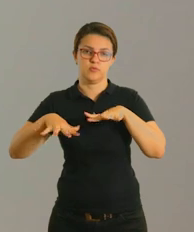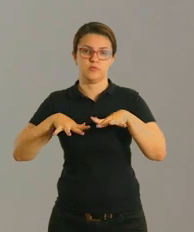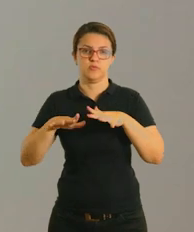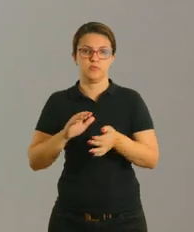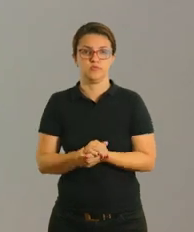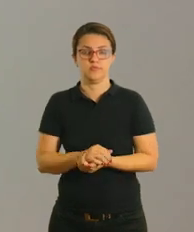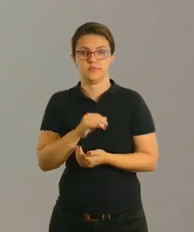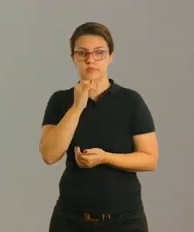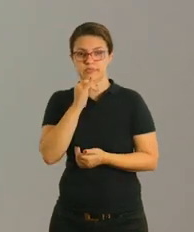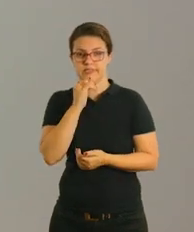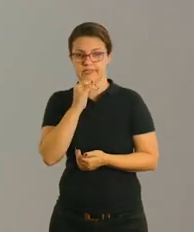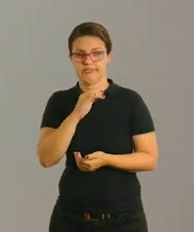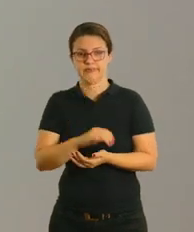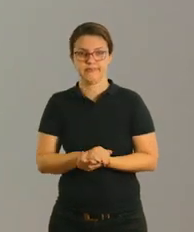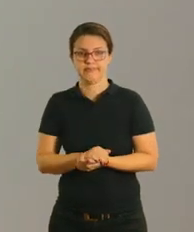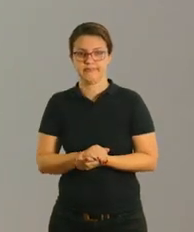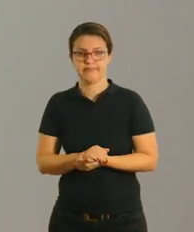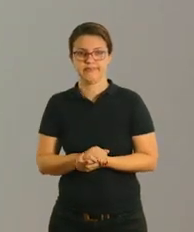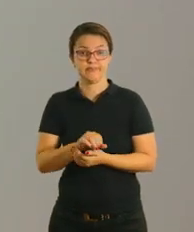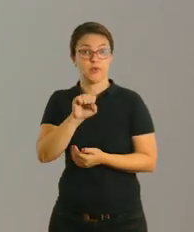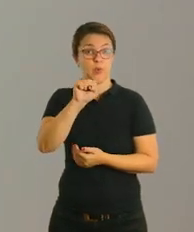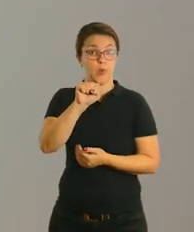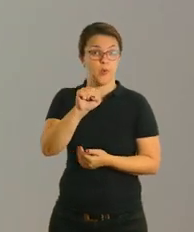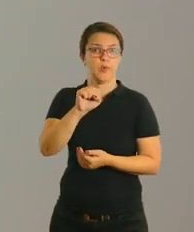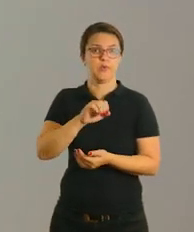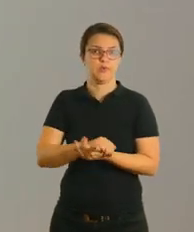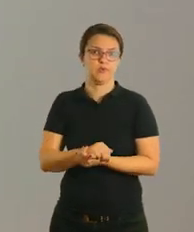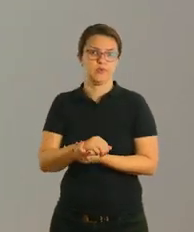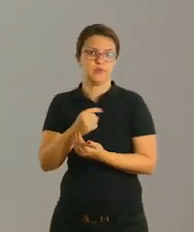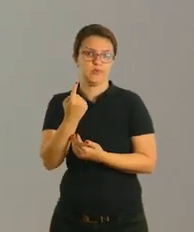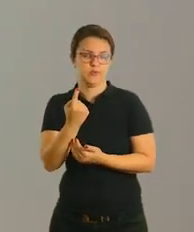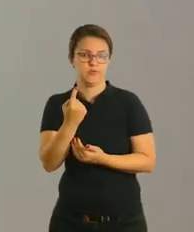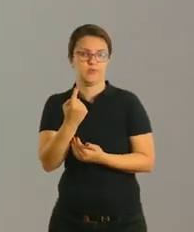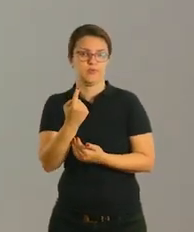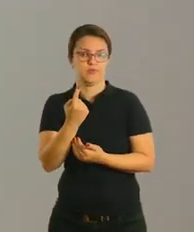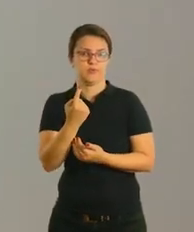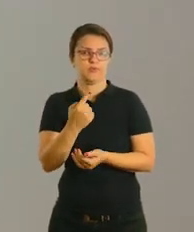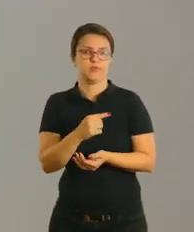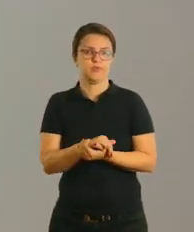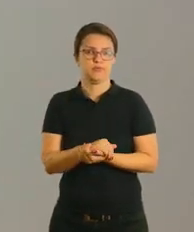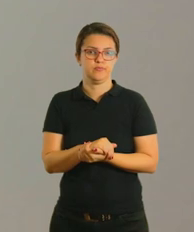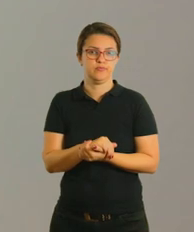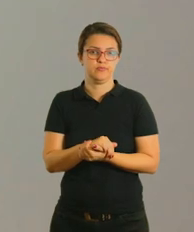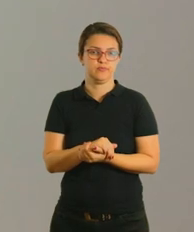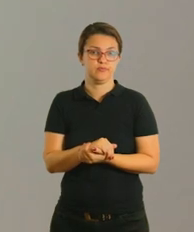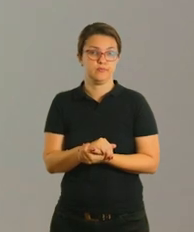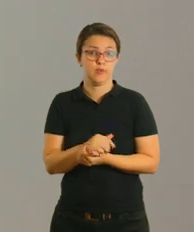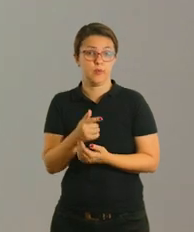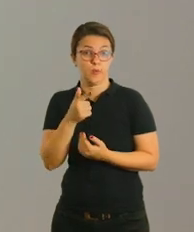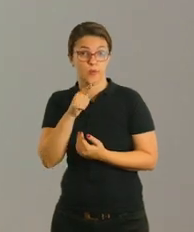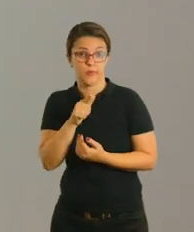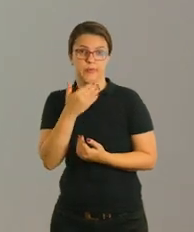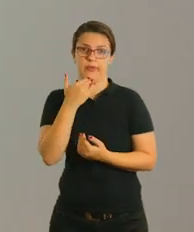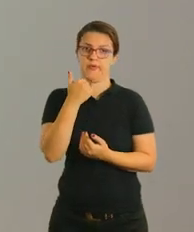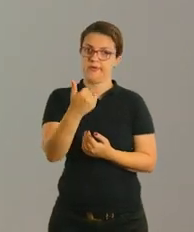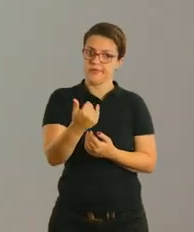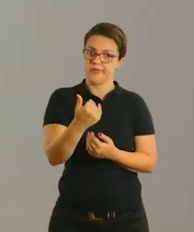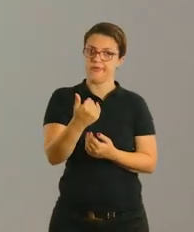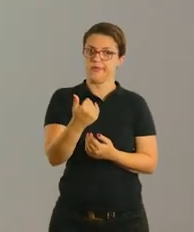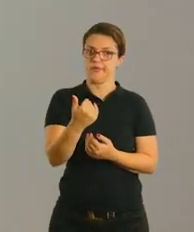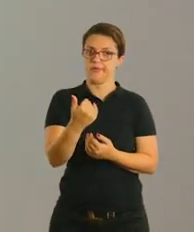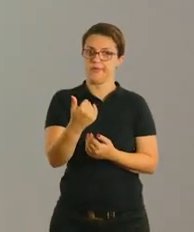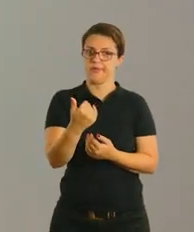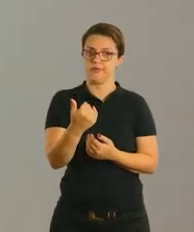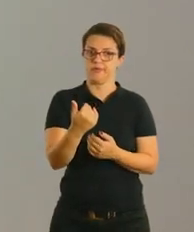ter uma pontuação, por exemplo, aqui que eu coloquei, né? Número 8, na apresentação número 1, na próxima apresentação tem que ser uma pontuação melhor